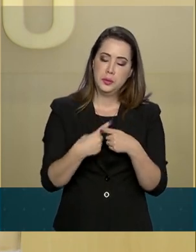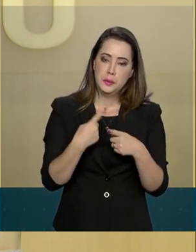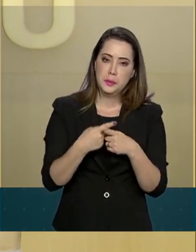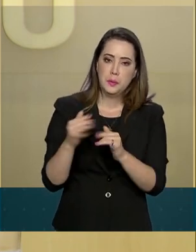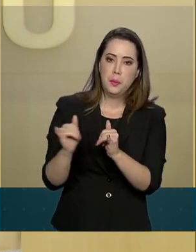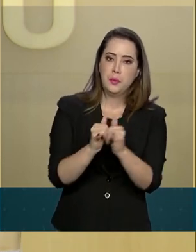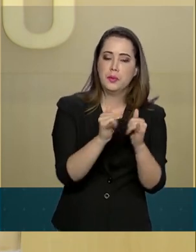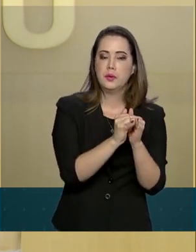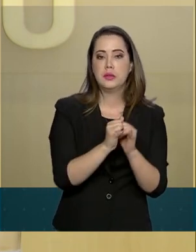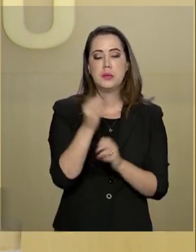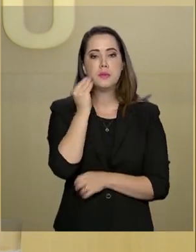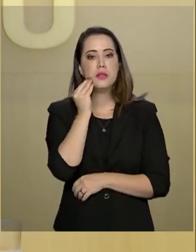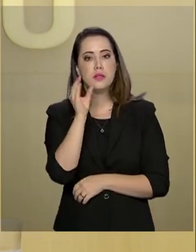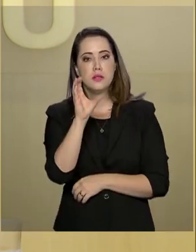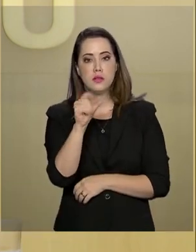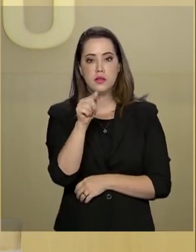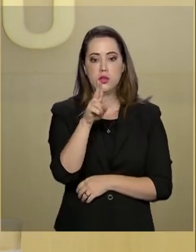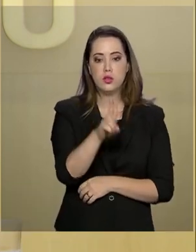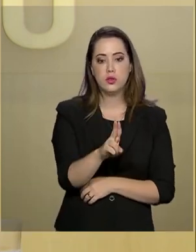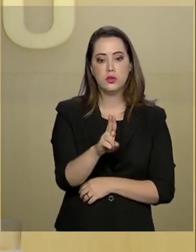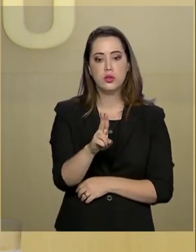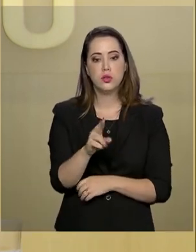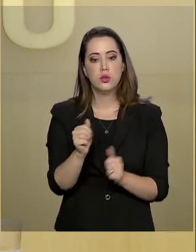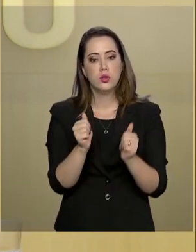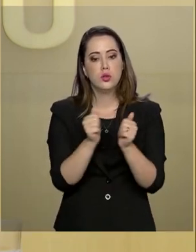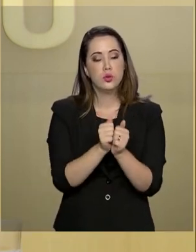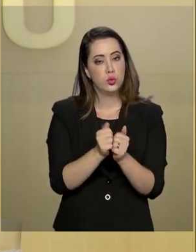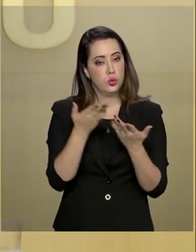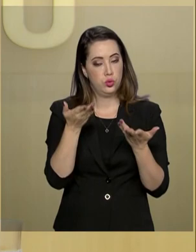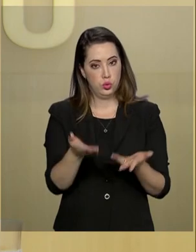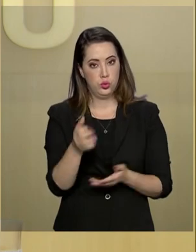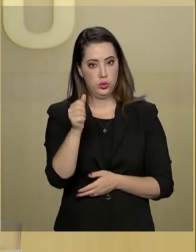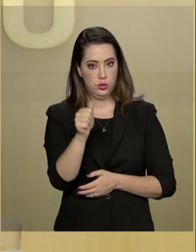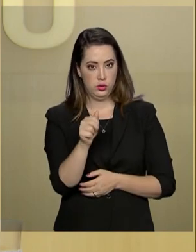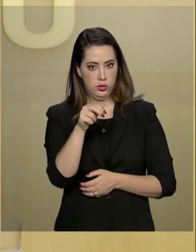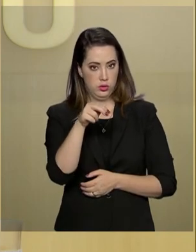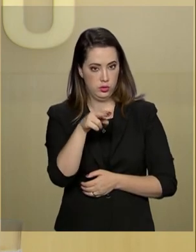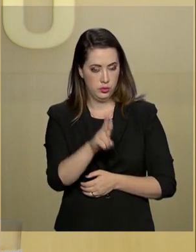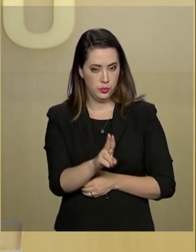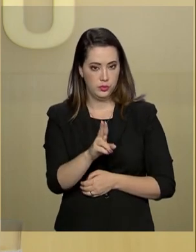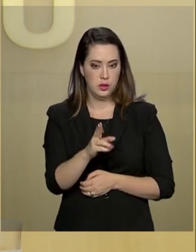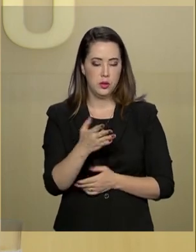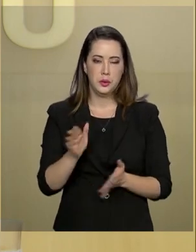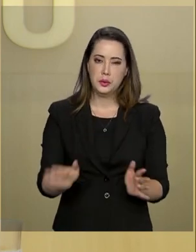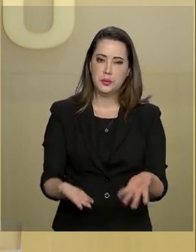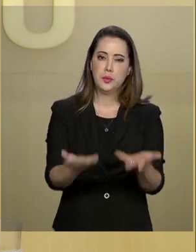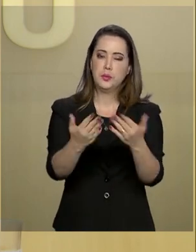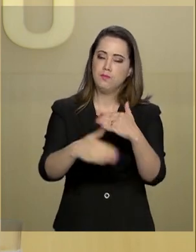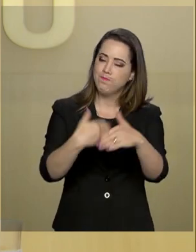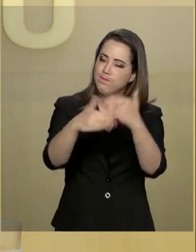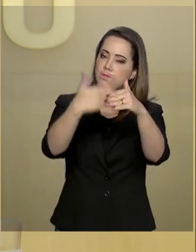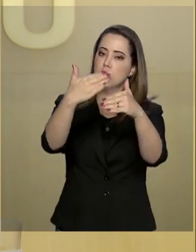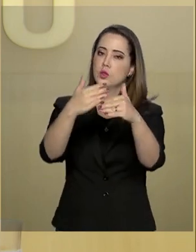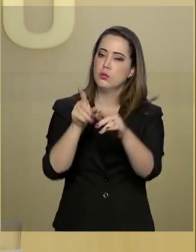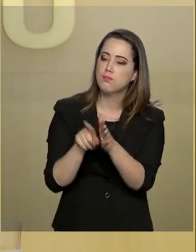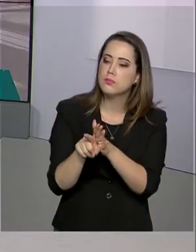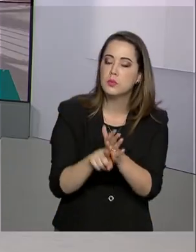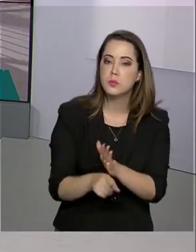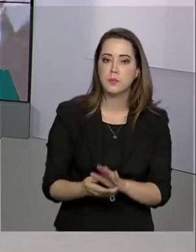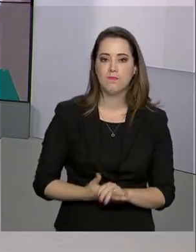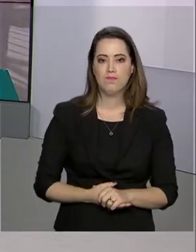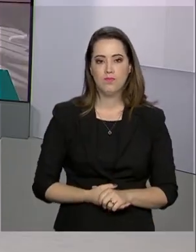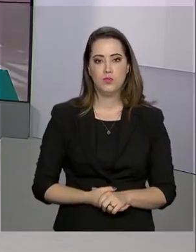dessa experiência que a AGU tem junto com a Advocacia Geral da União, para também produzir uma alavancagem nas investigações.